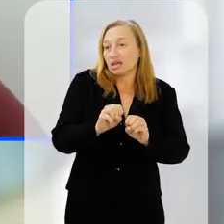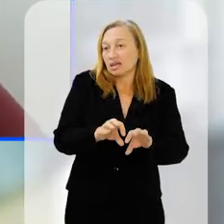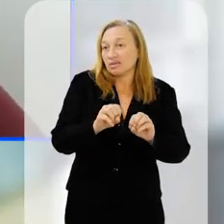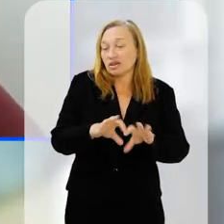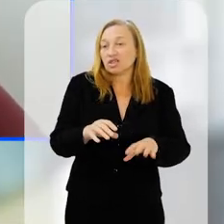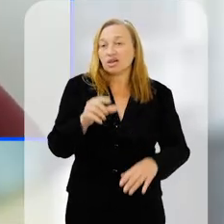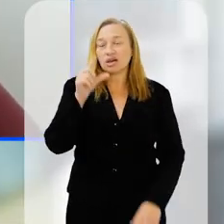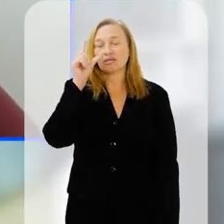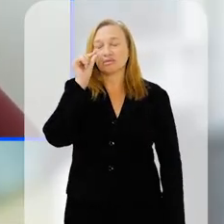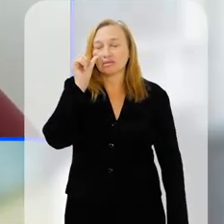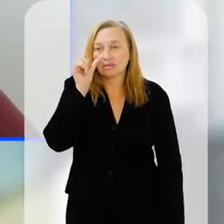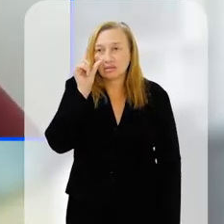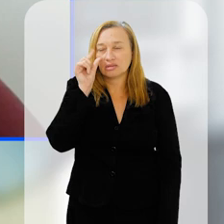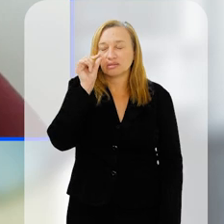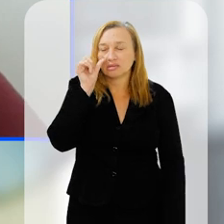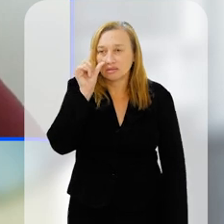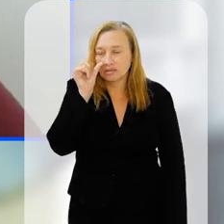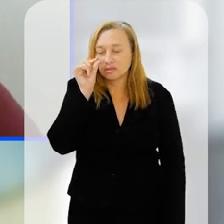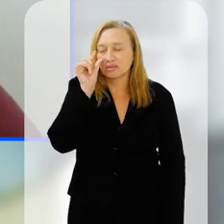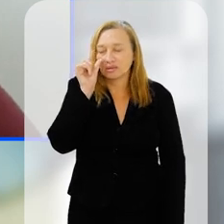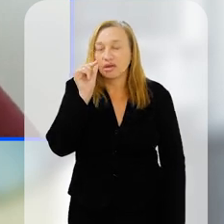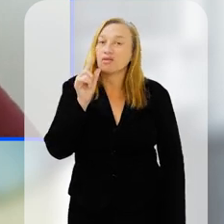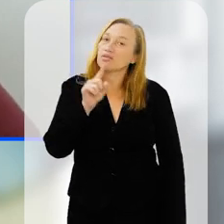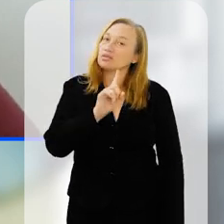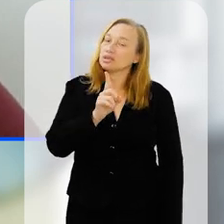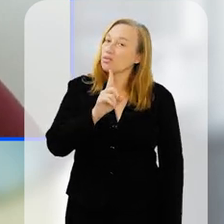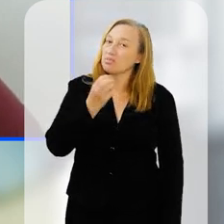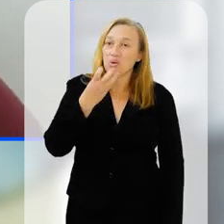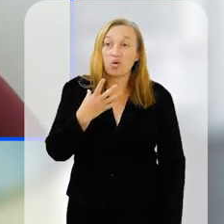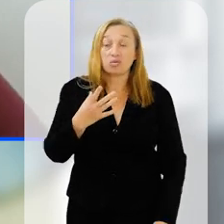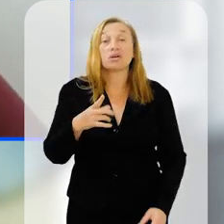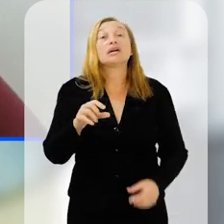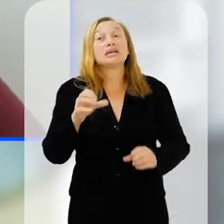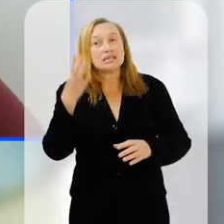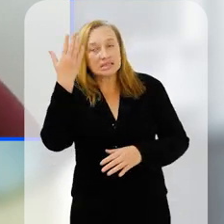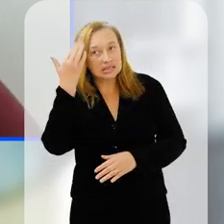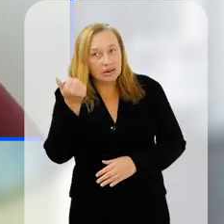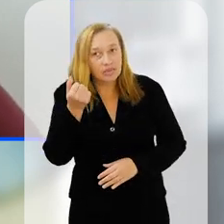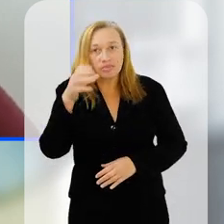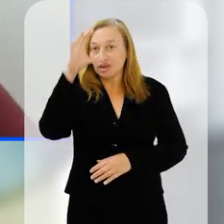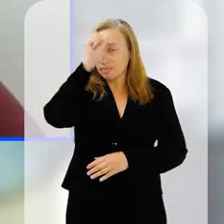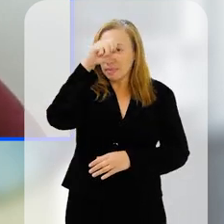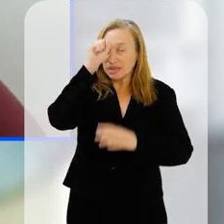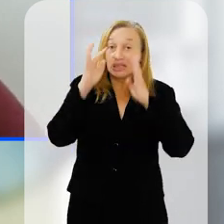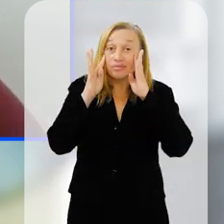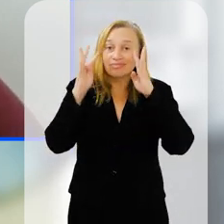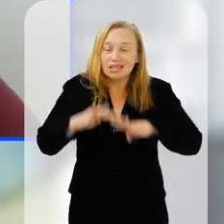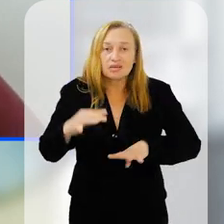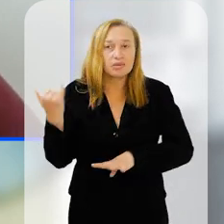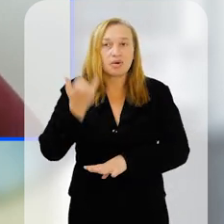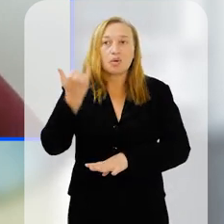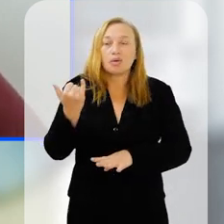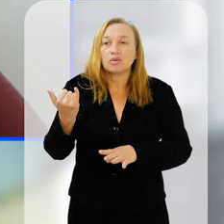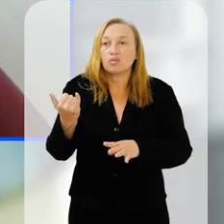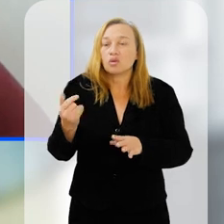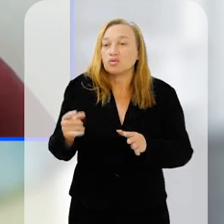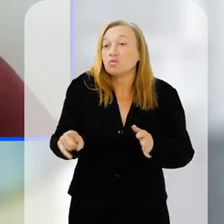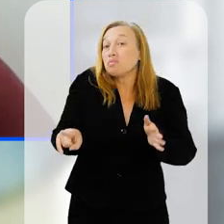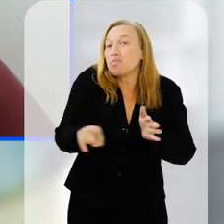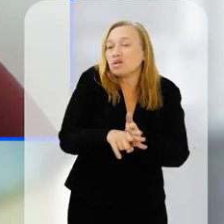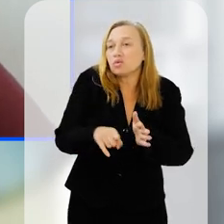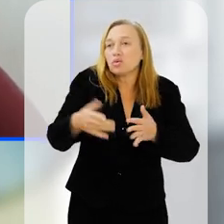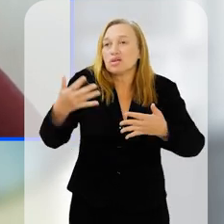vão chegar no estado de sonolência, que não é legal, a gente sabe que para a gente aprender a nossa atenção é muito importante, então quanto